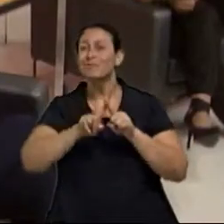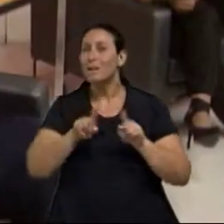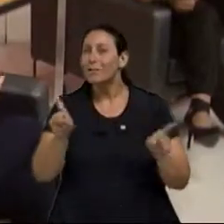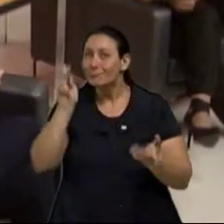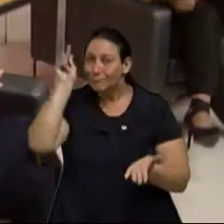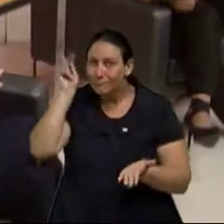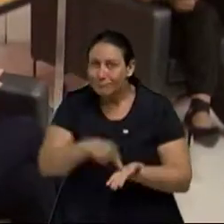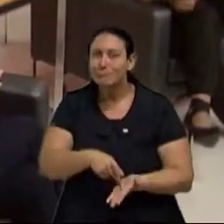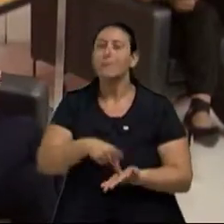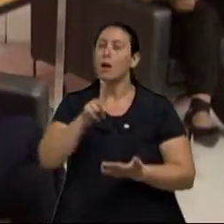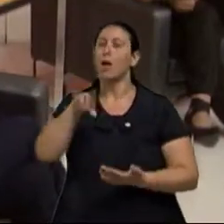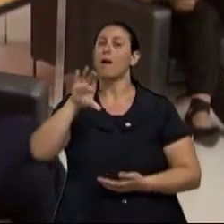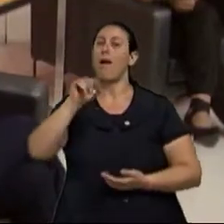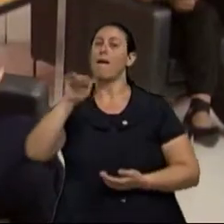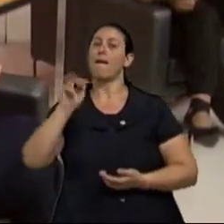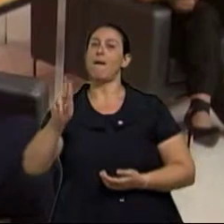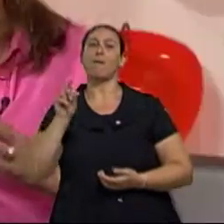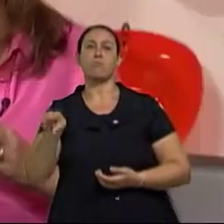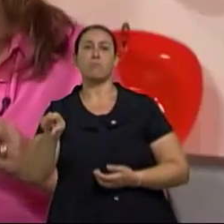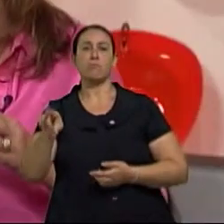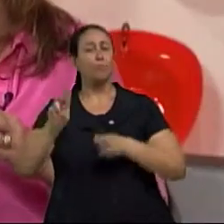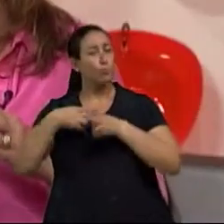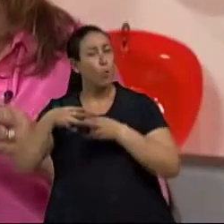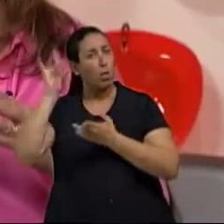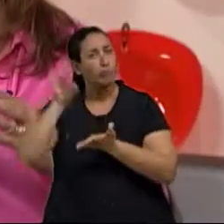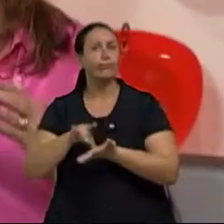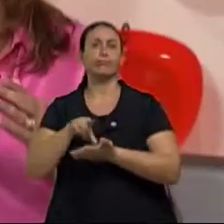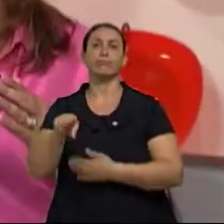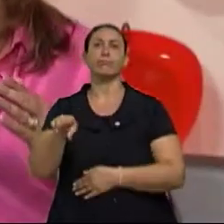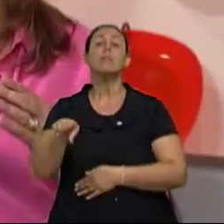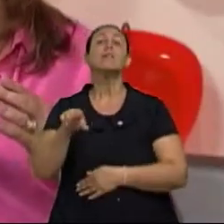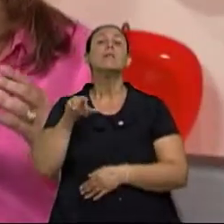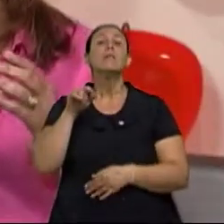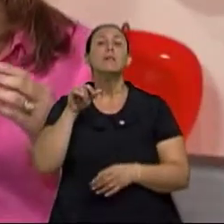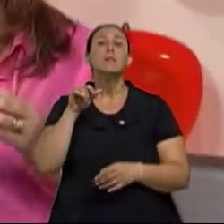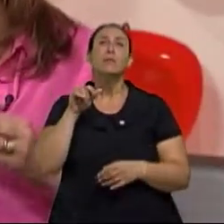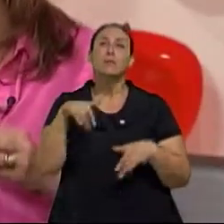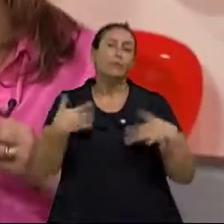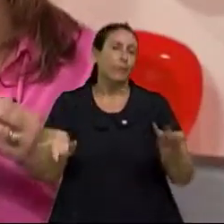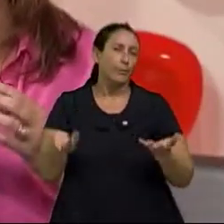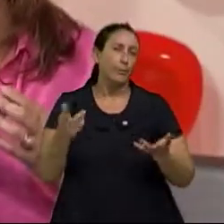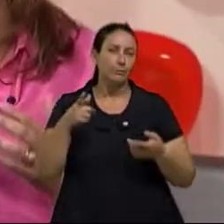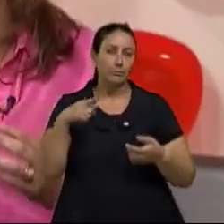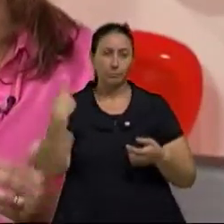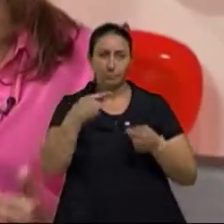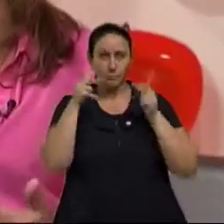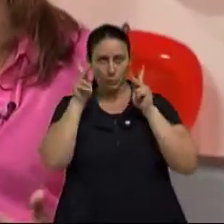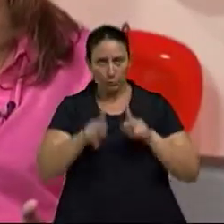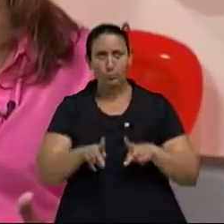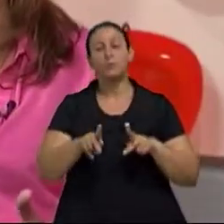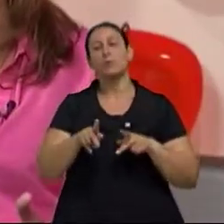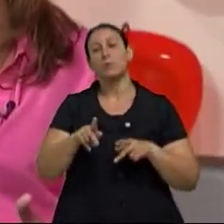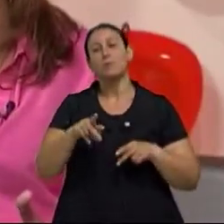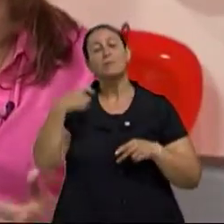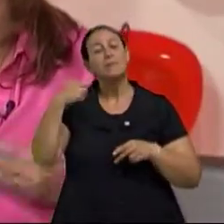é o derivado do cacau, é um chocolate. Então, assim, o consumidor tem que se habituar a ler rótulos, porque